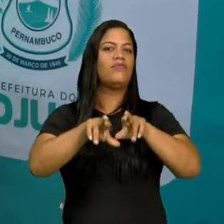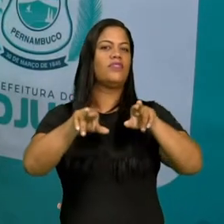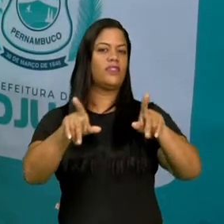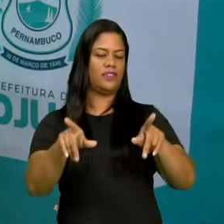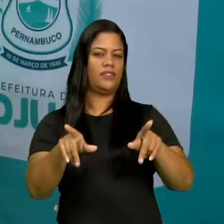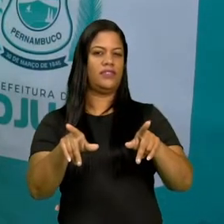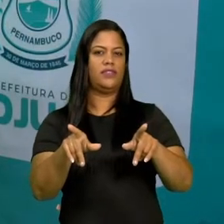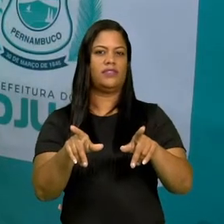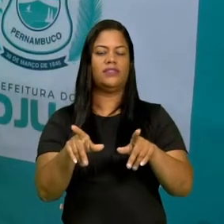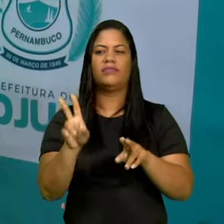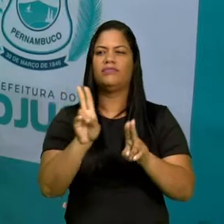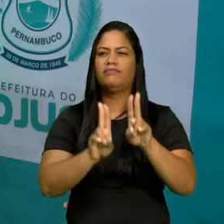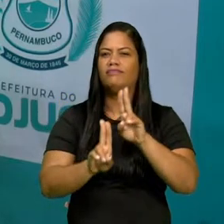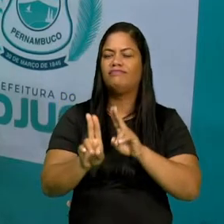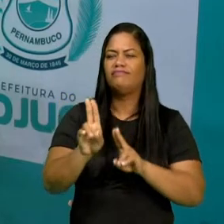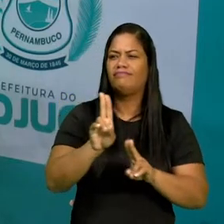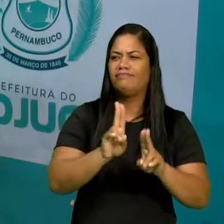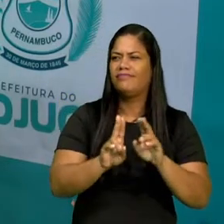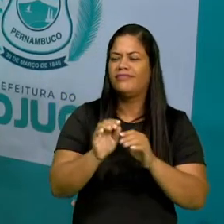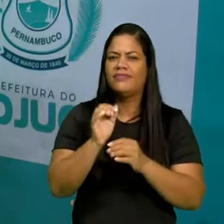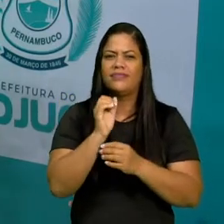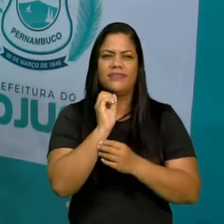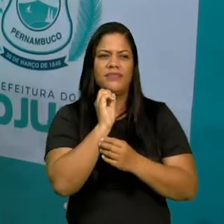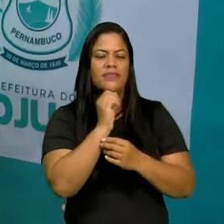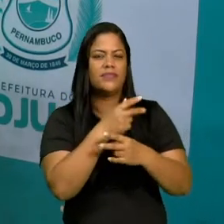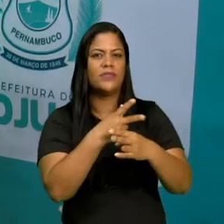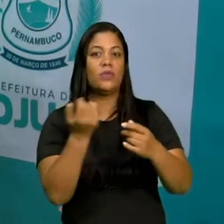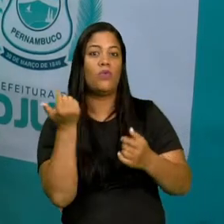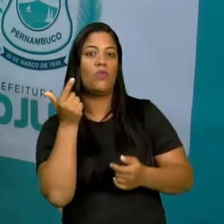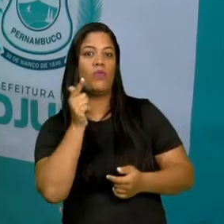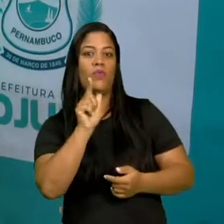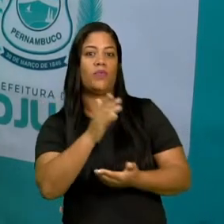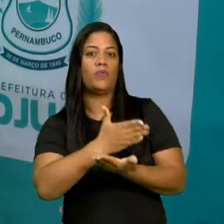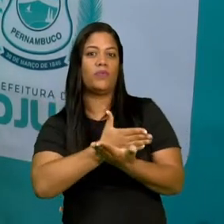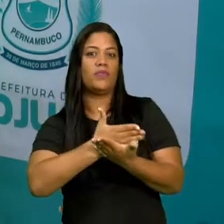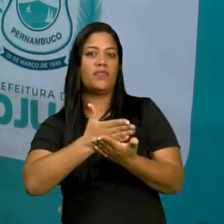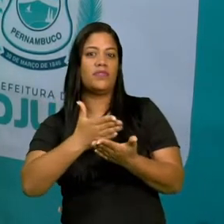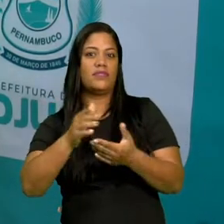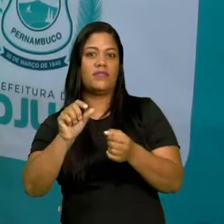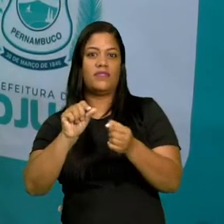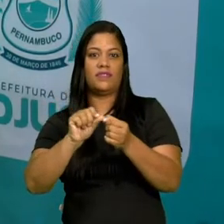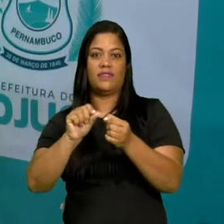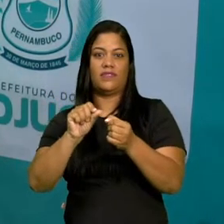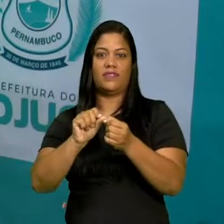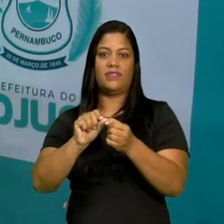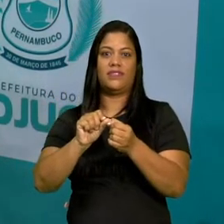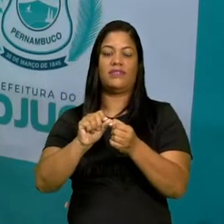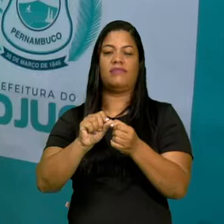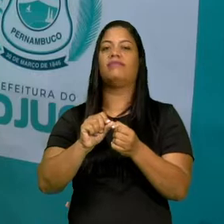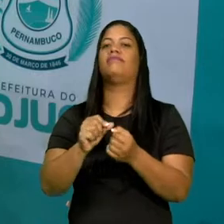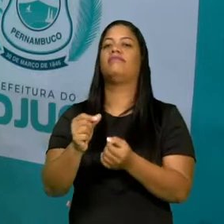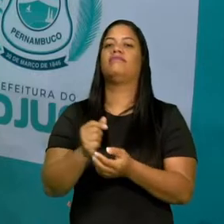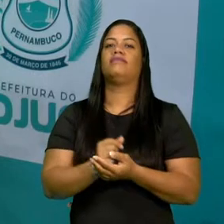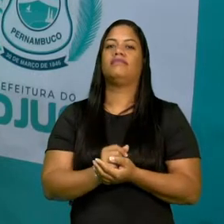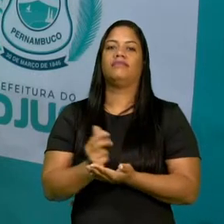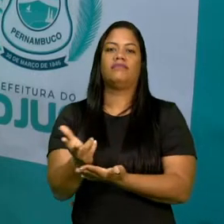pegavam uma forma com outra, começavam a criar obras que eles